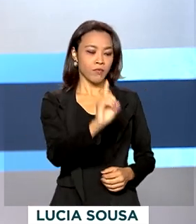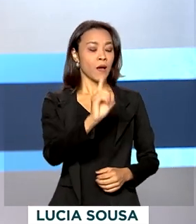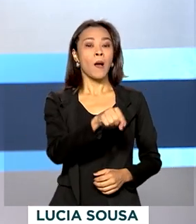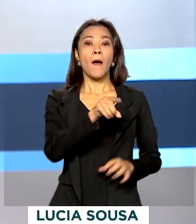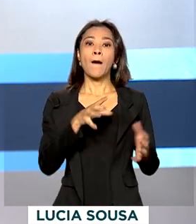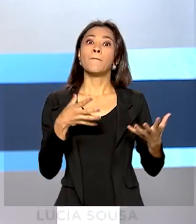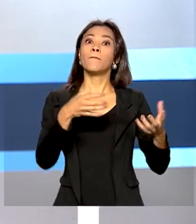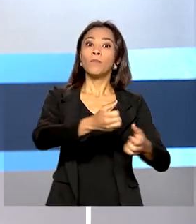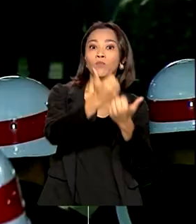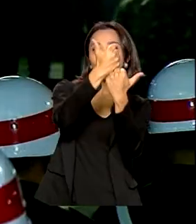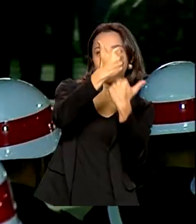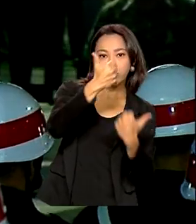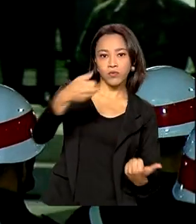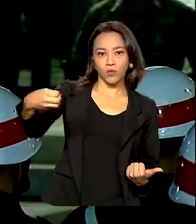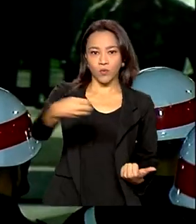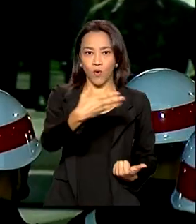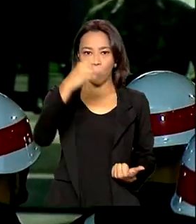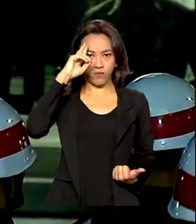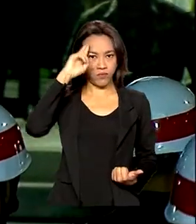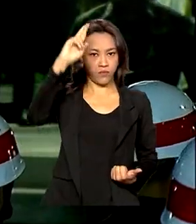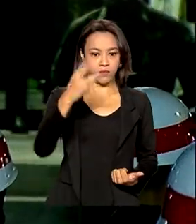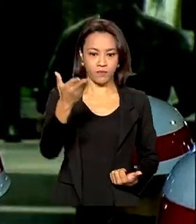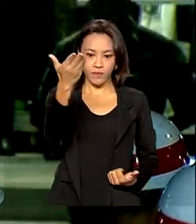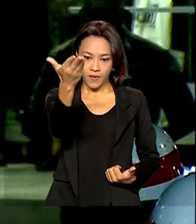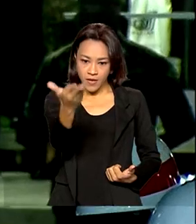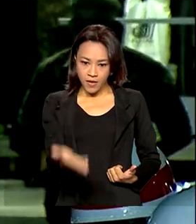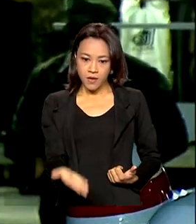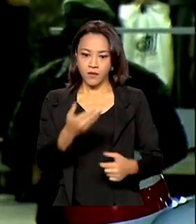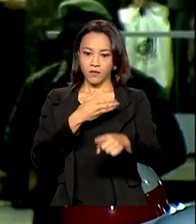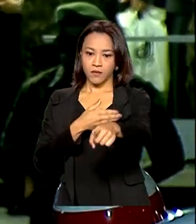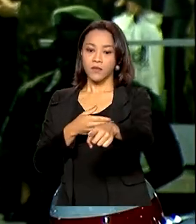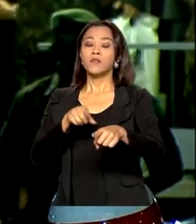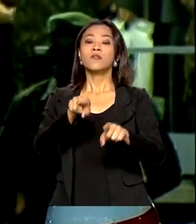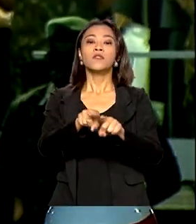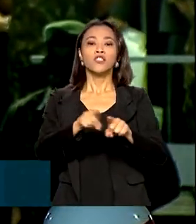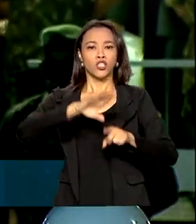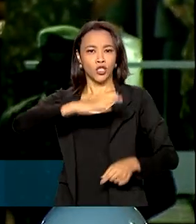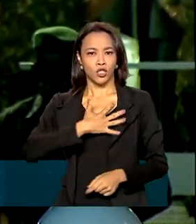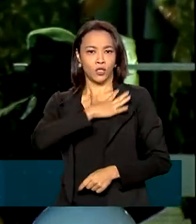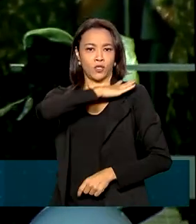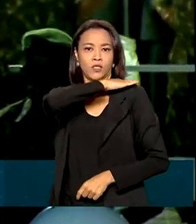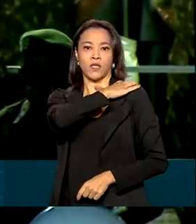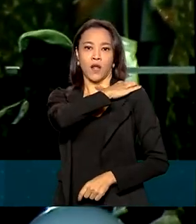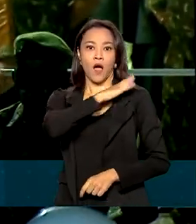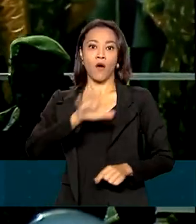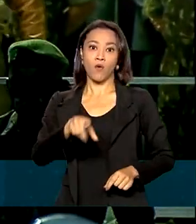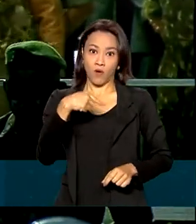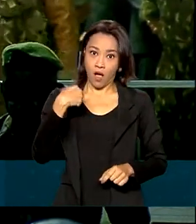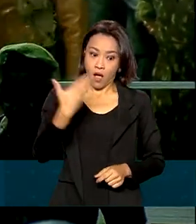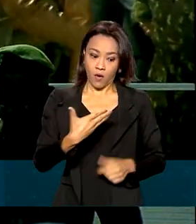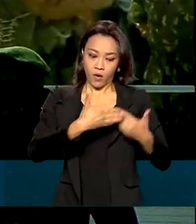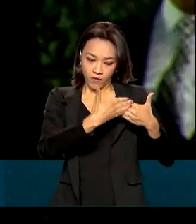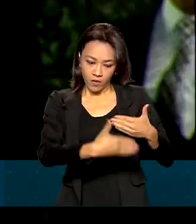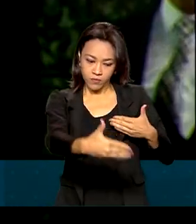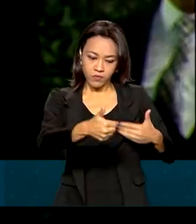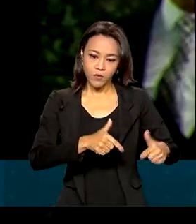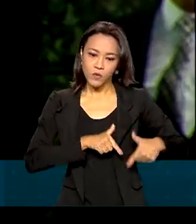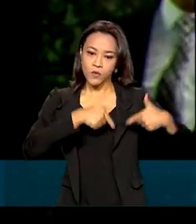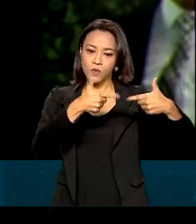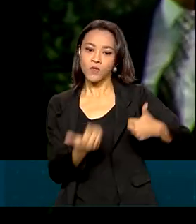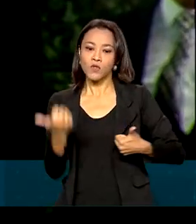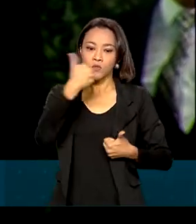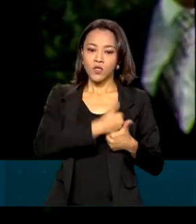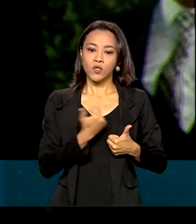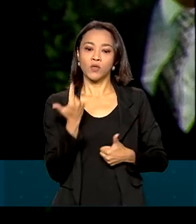Militar do Nordeste. O general de divisão Richard Fernandes Nunes assumiu o Comando Militar do Nordeste no lugar do